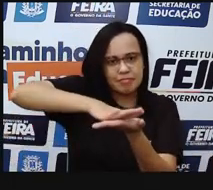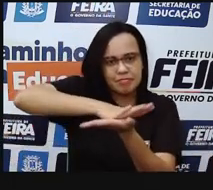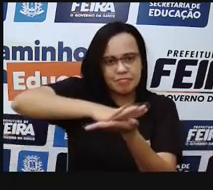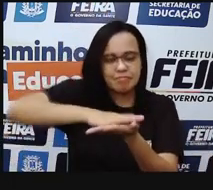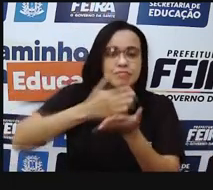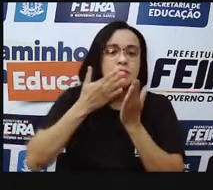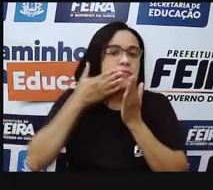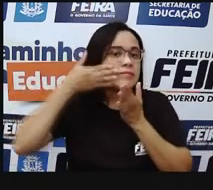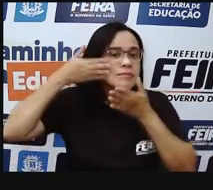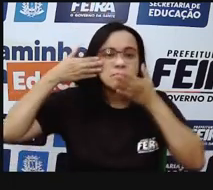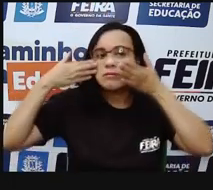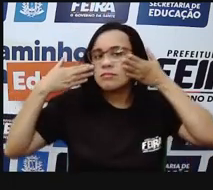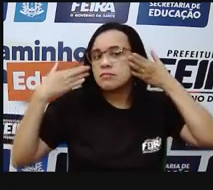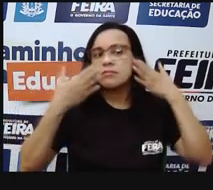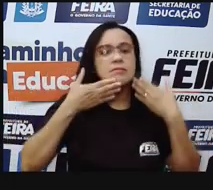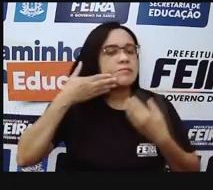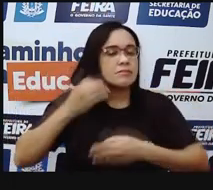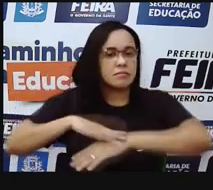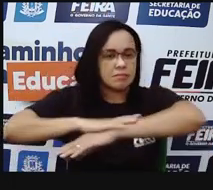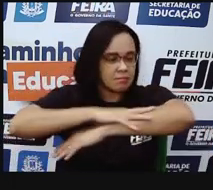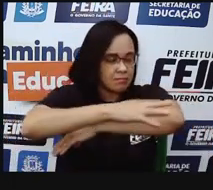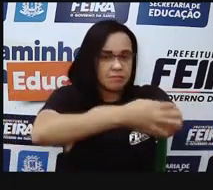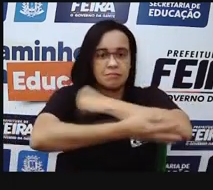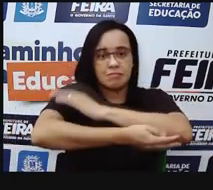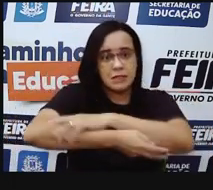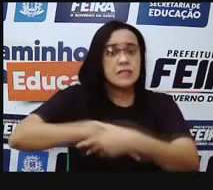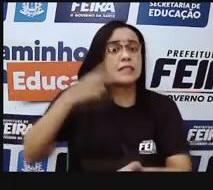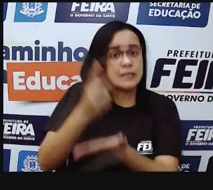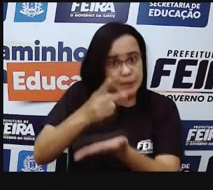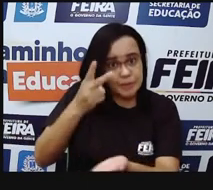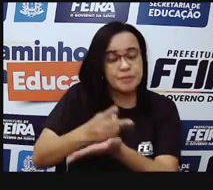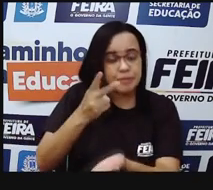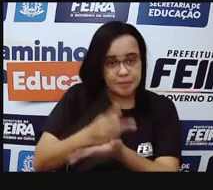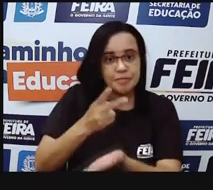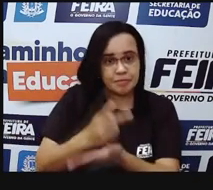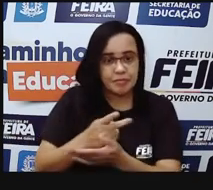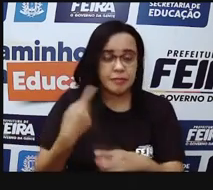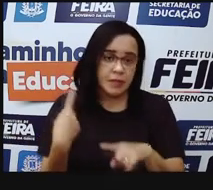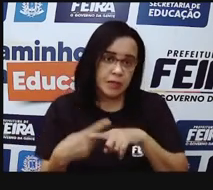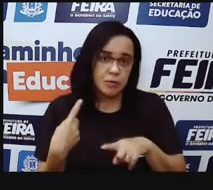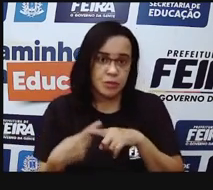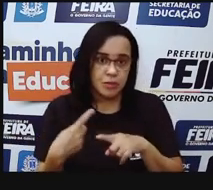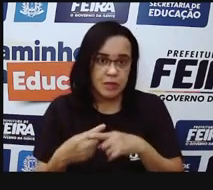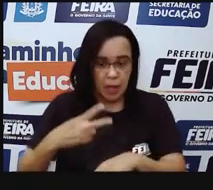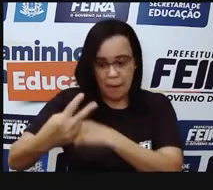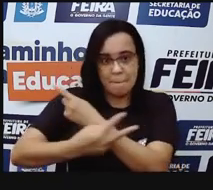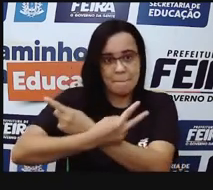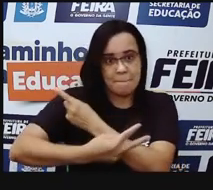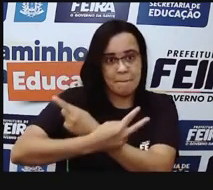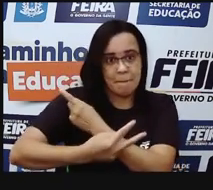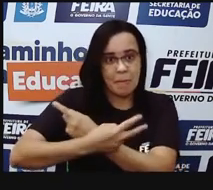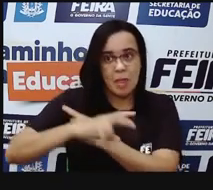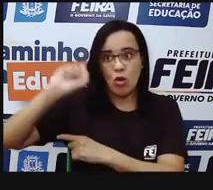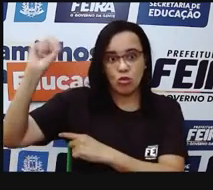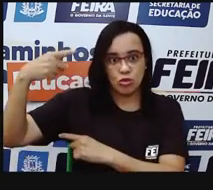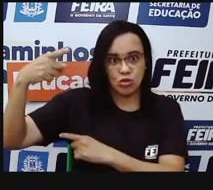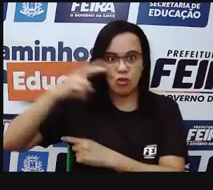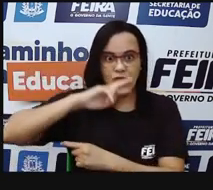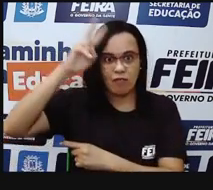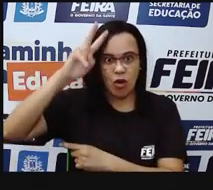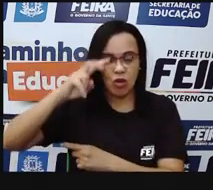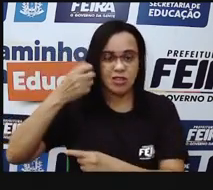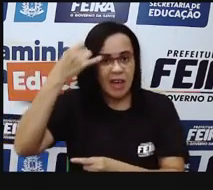sempre tenha células novas, né? E que consigam fazer esse processo de proteção, vamos dizer assim,